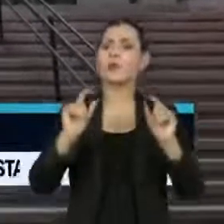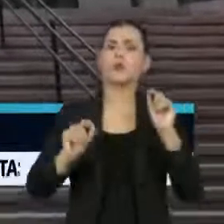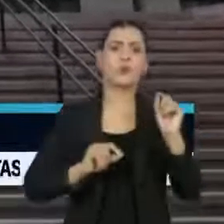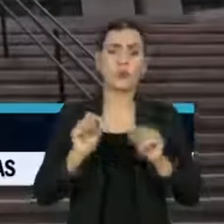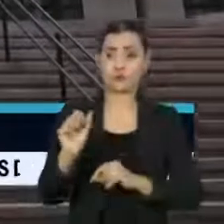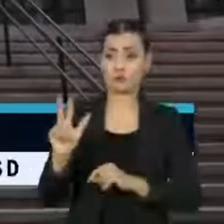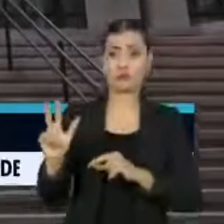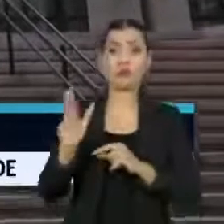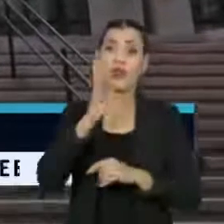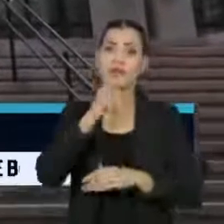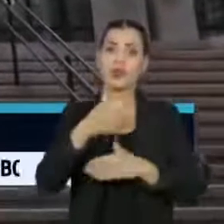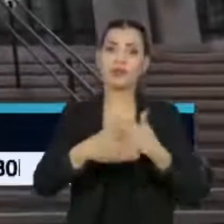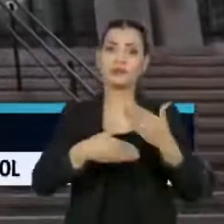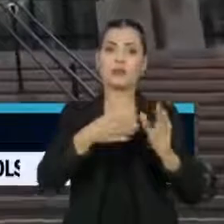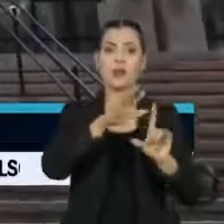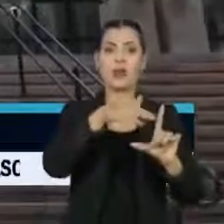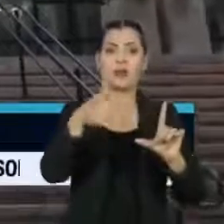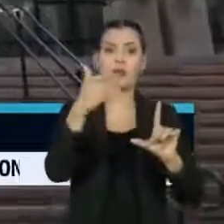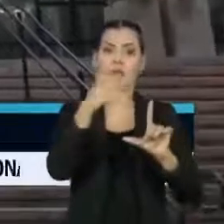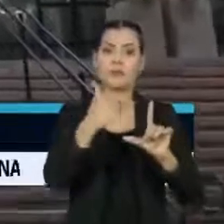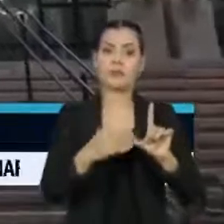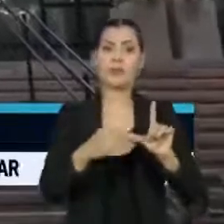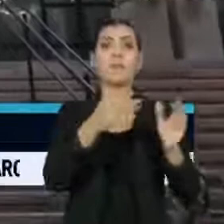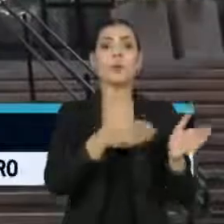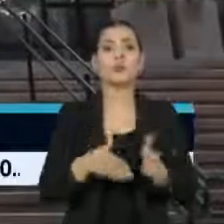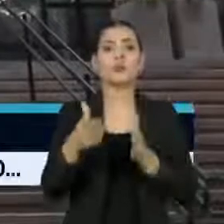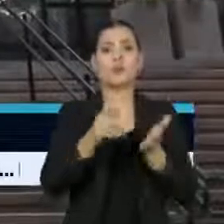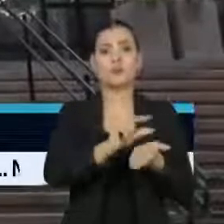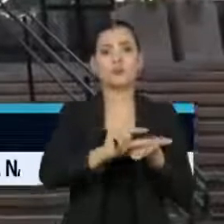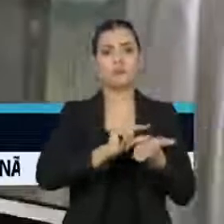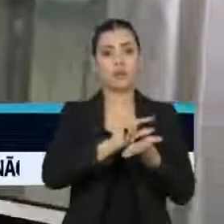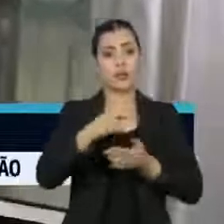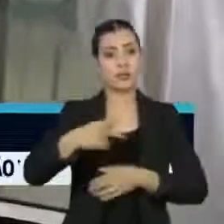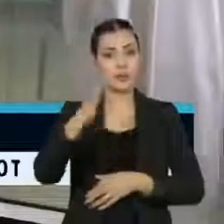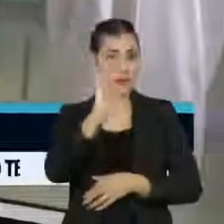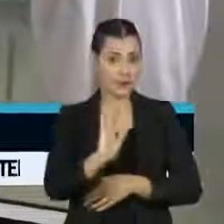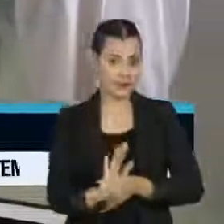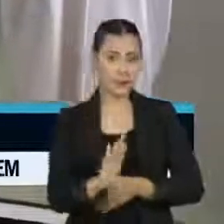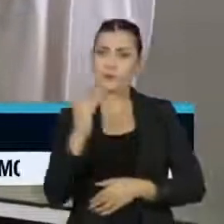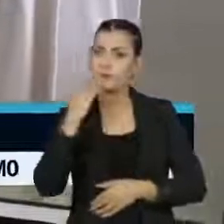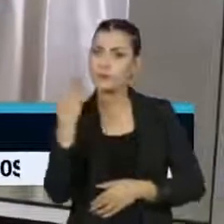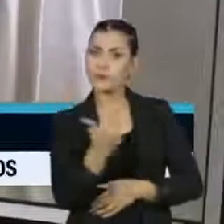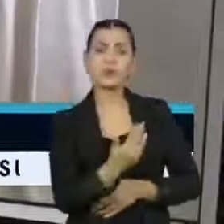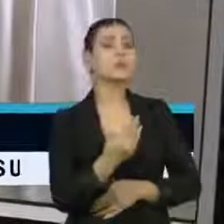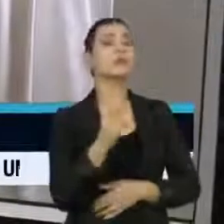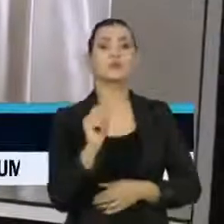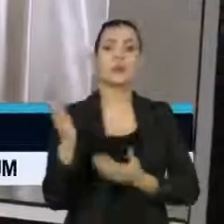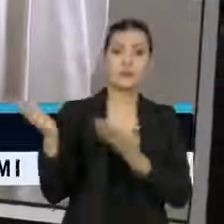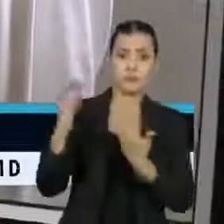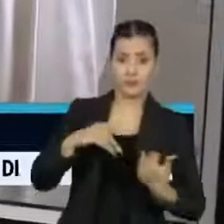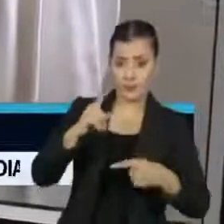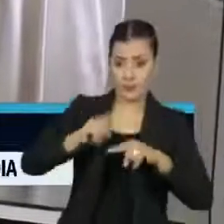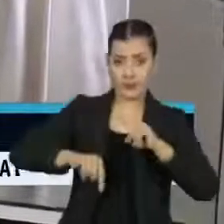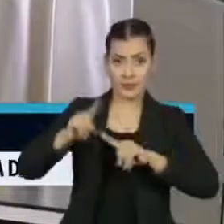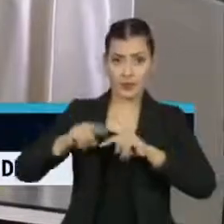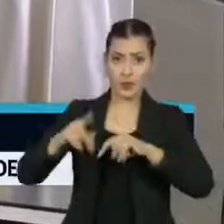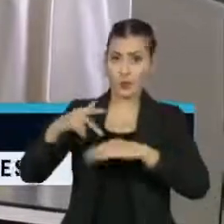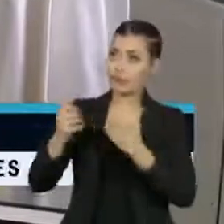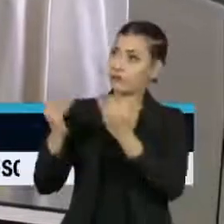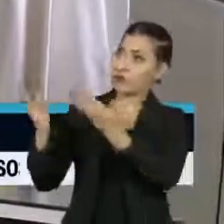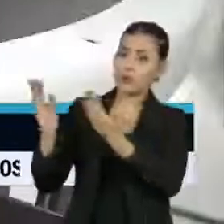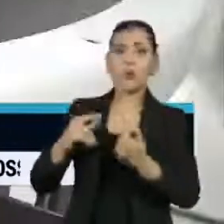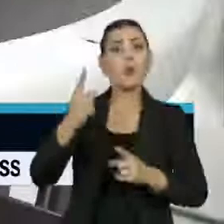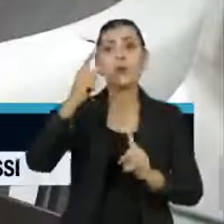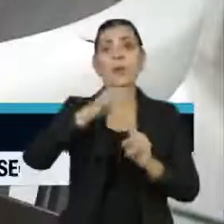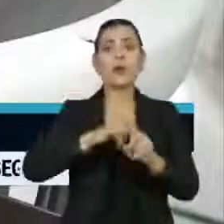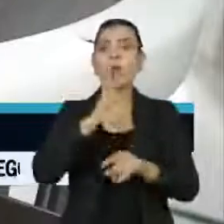estava atrasando o calendário previsto para a produção da Coronavac no Brasil. O pedido de importação havia sido apresentado há mais